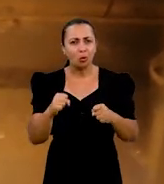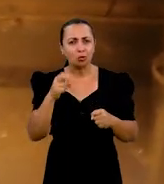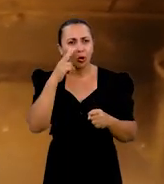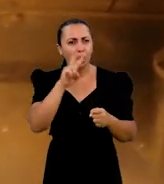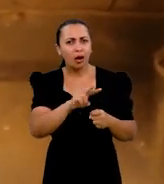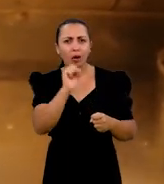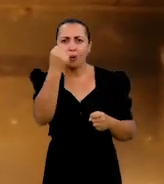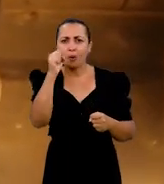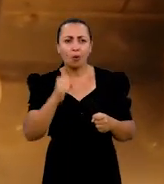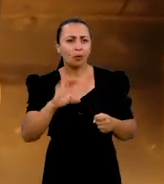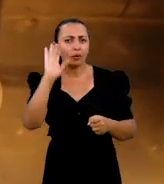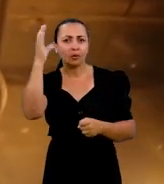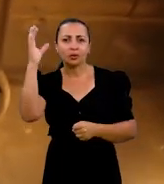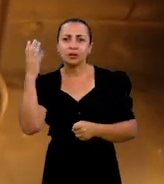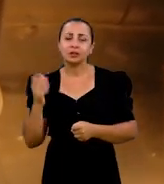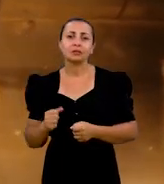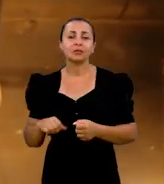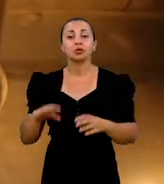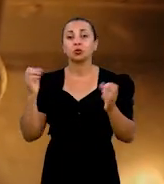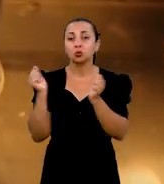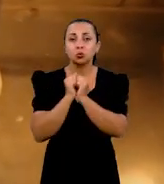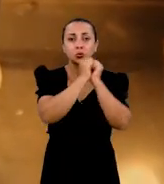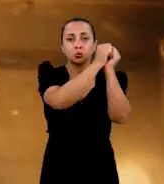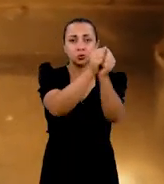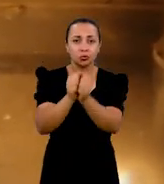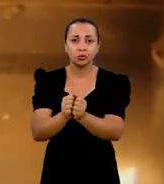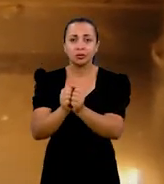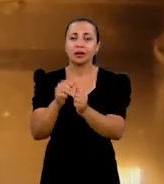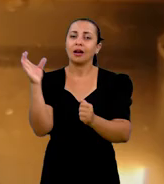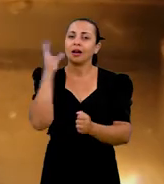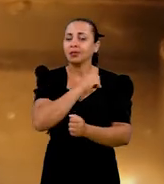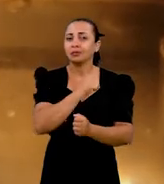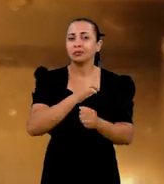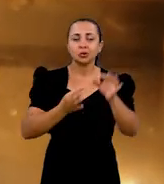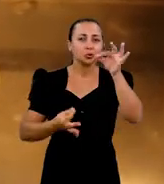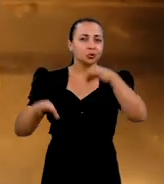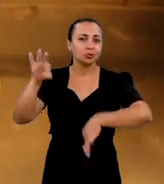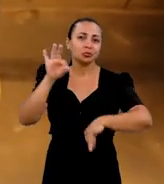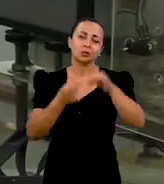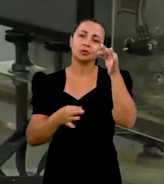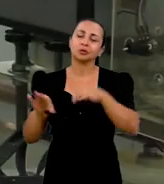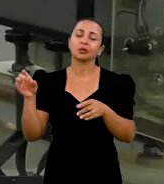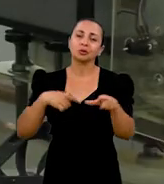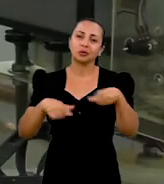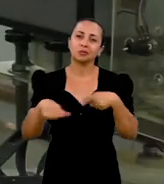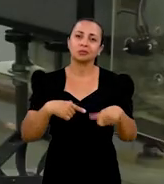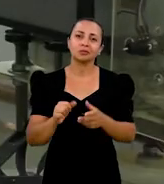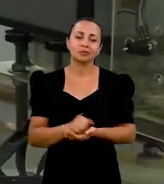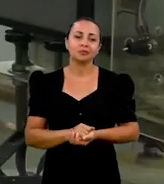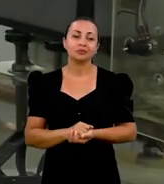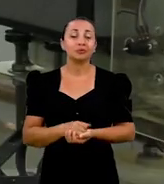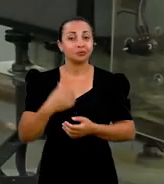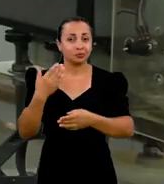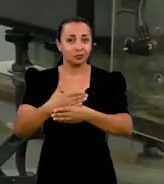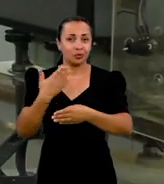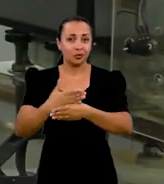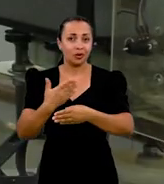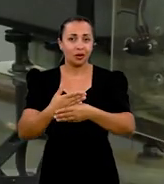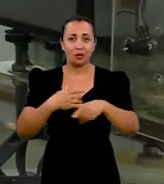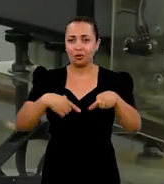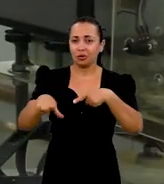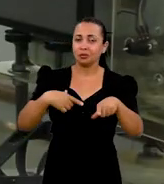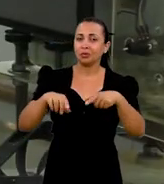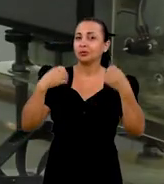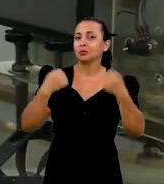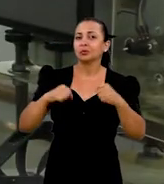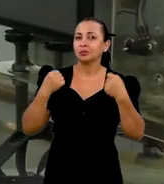reações ao mesmo tempo, o que agiliza muito os trabalhos em laboratório. Ele construiu um protótipo em